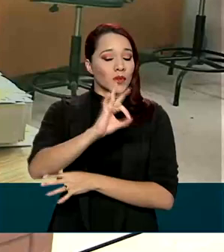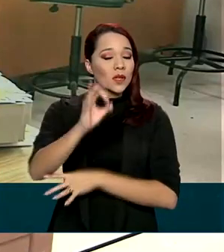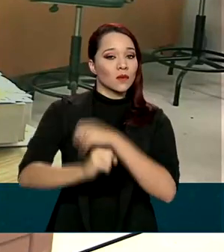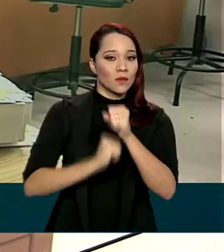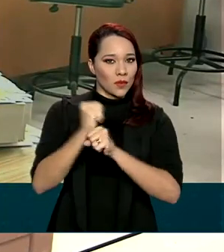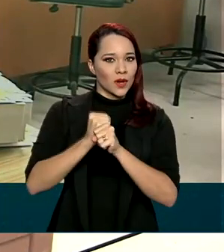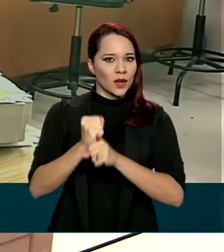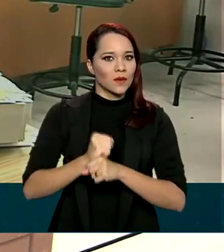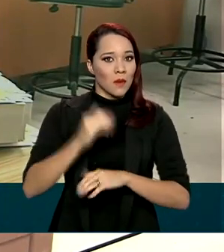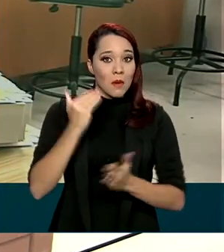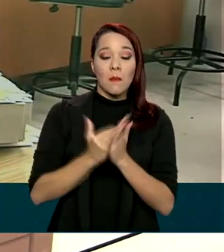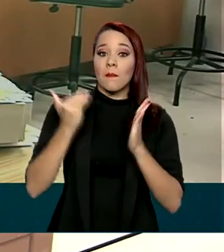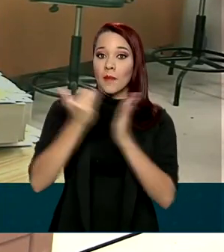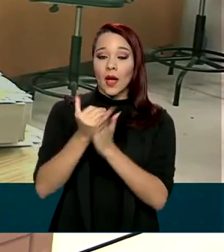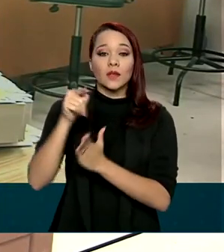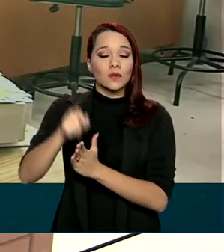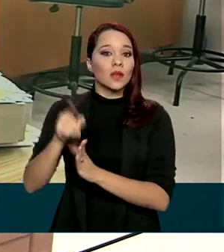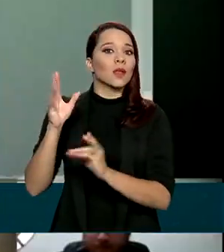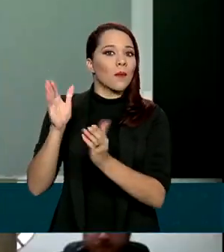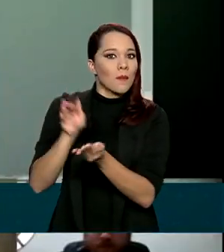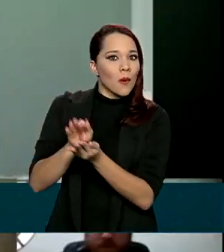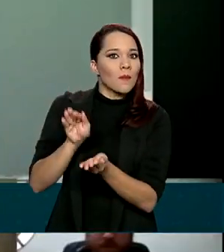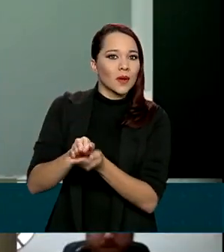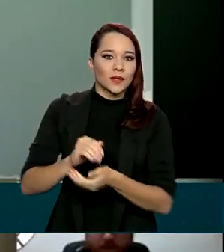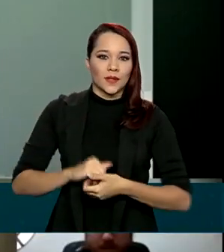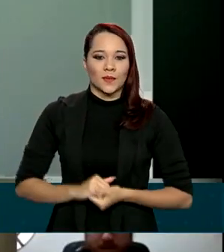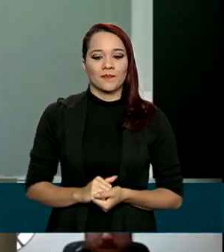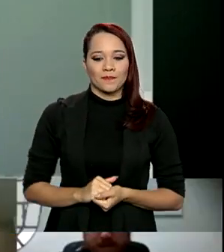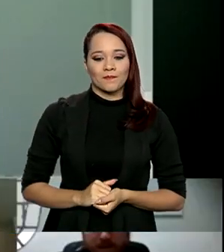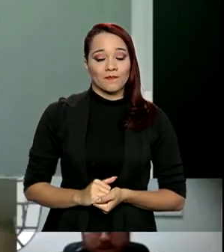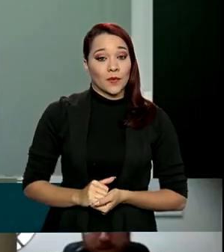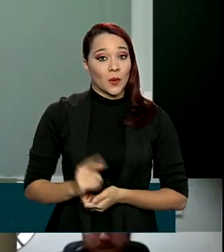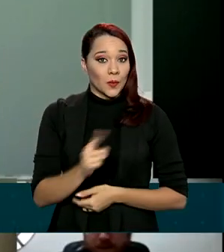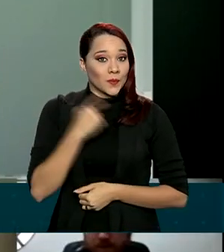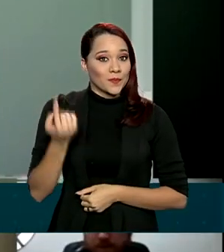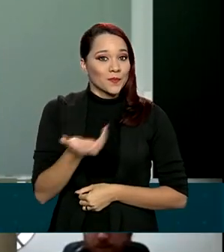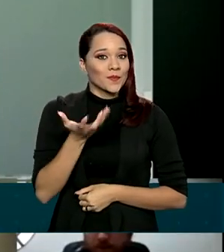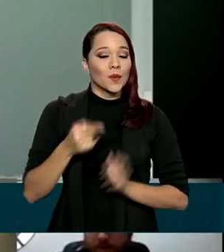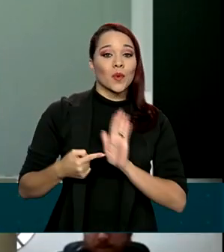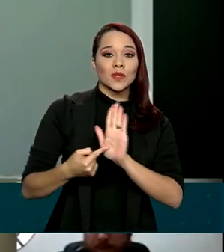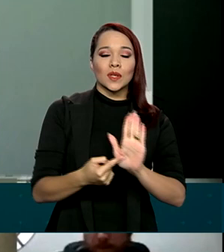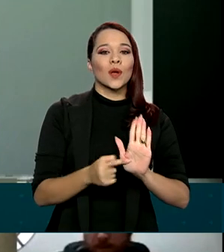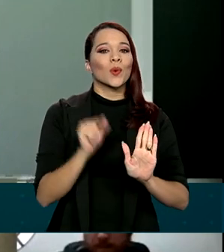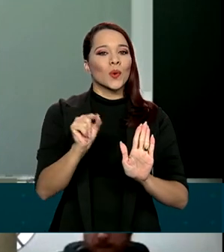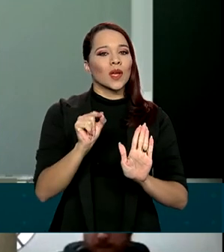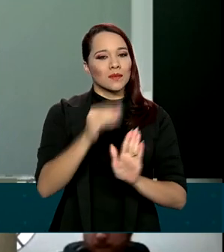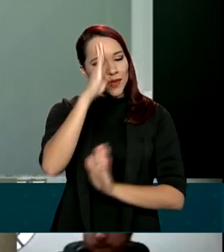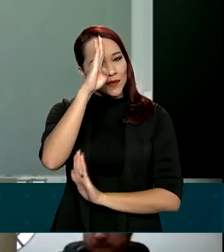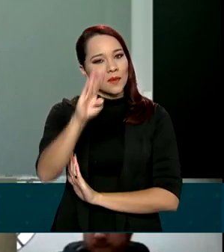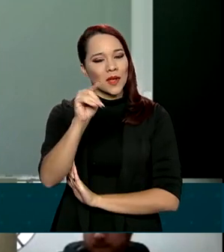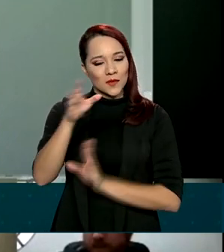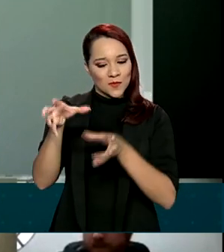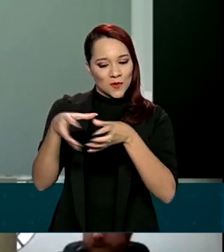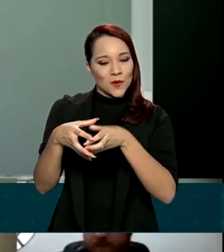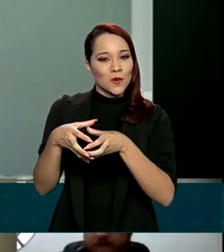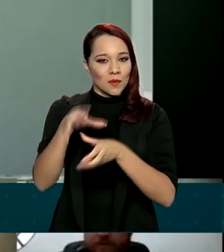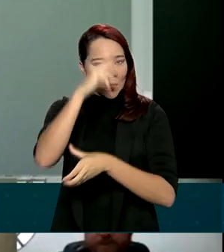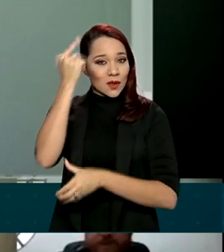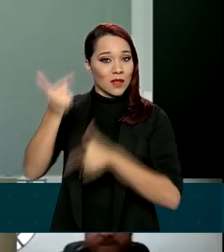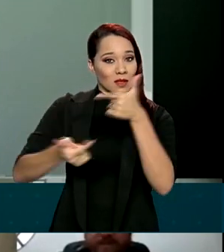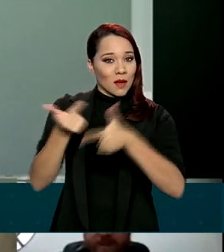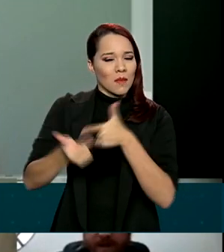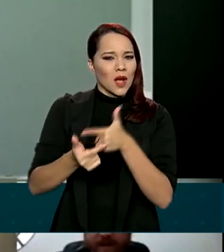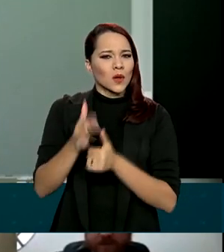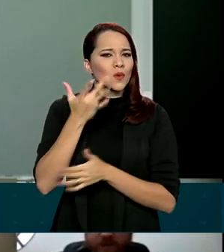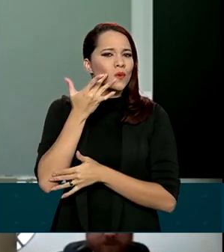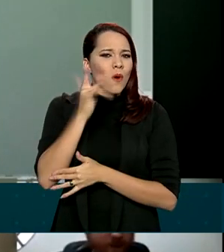ano, maior que o da caderneta de poupança. Com isso, nós queremos mostrar especialmente para o trabalhador que não tem